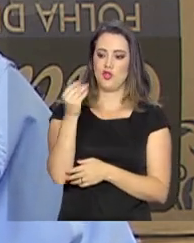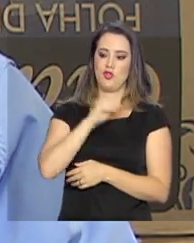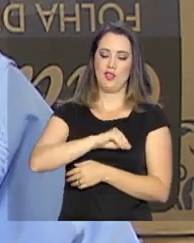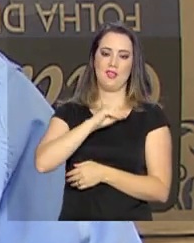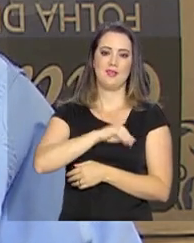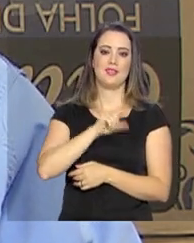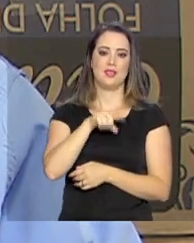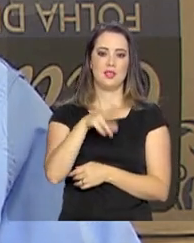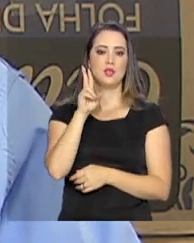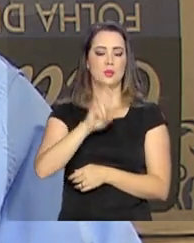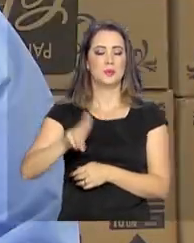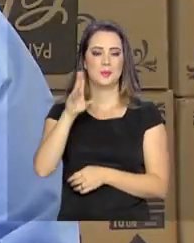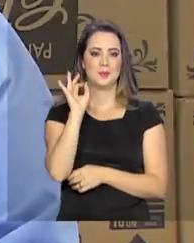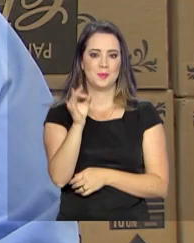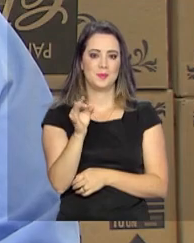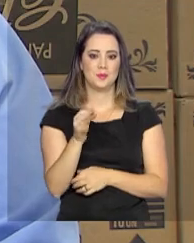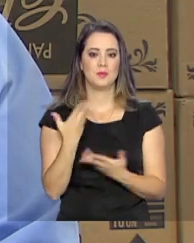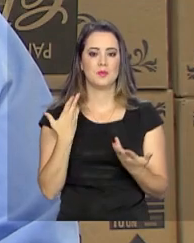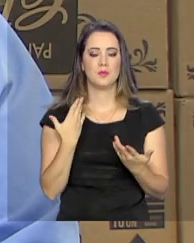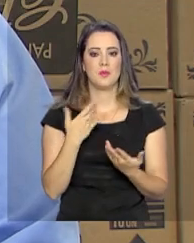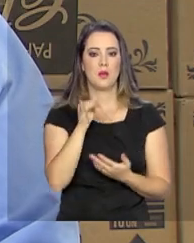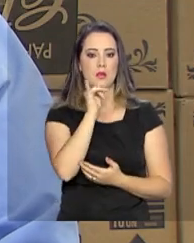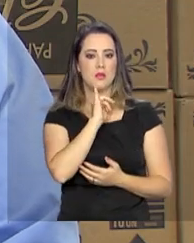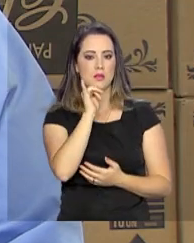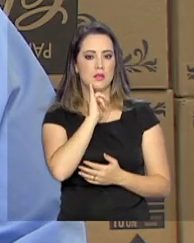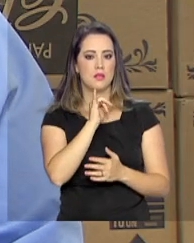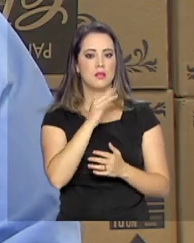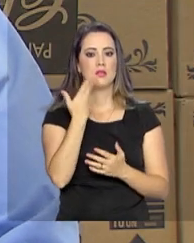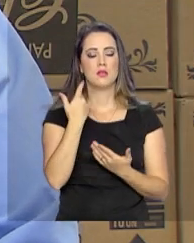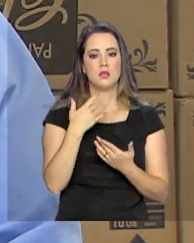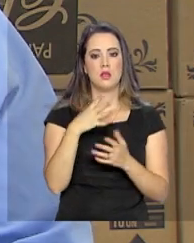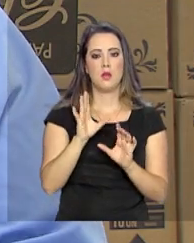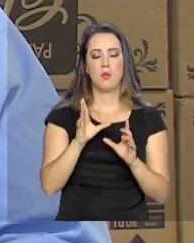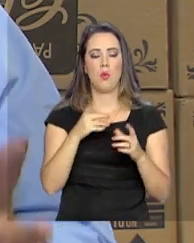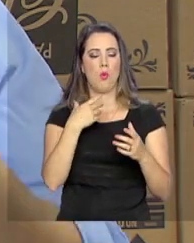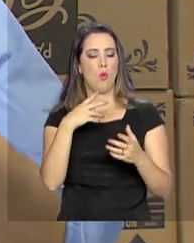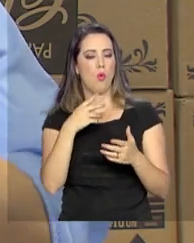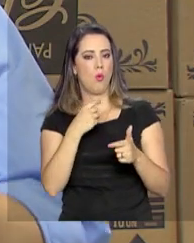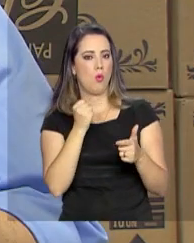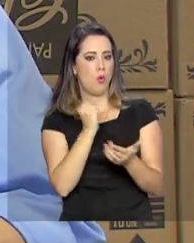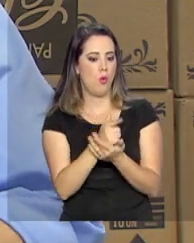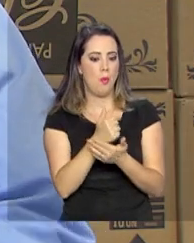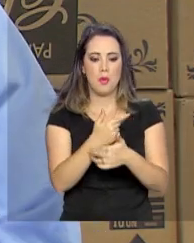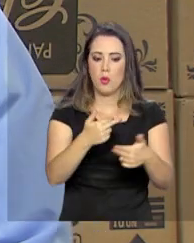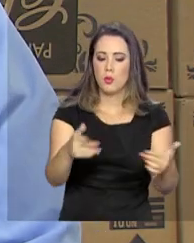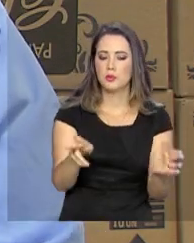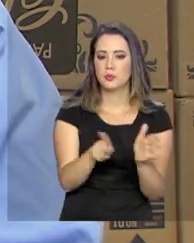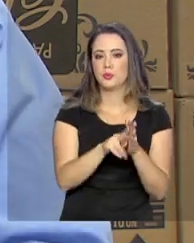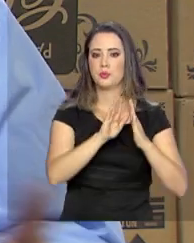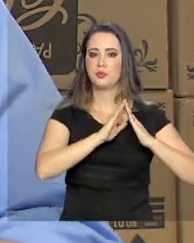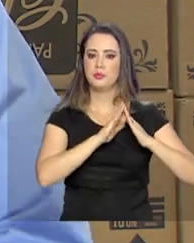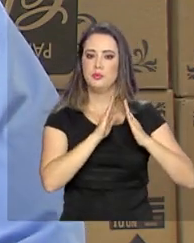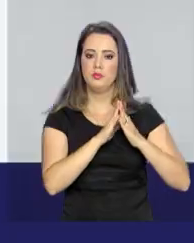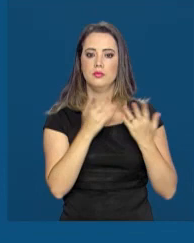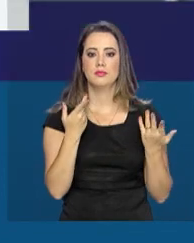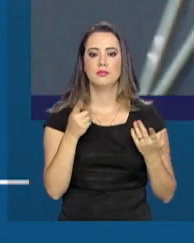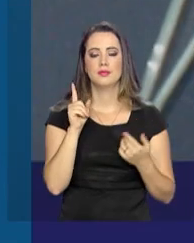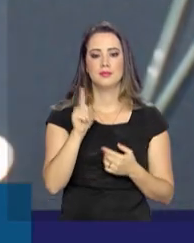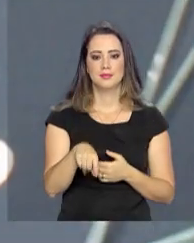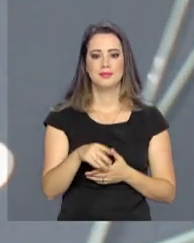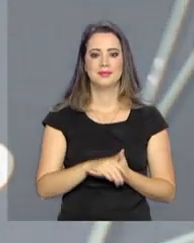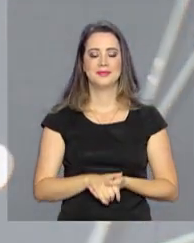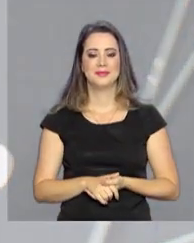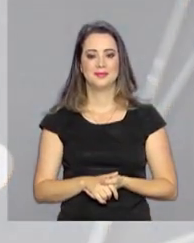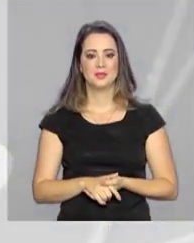procura usar ele, entendeu? Por exemplo, um som, um fogão, alguma coisa. Sempre ele vem. Tem